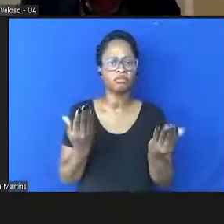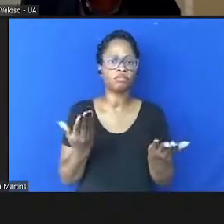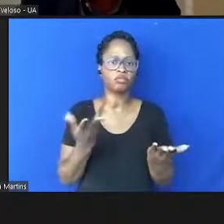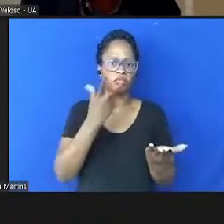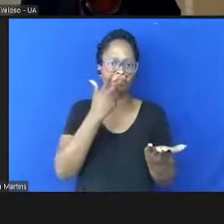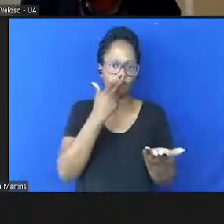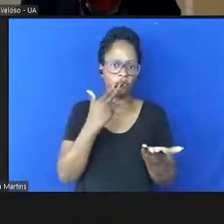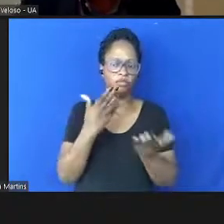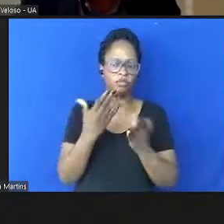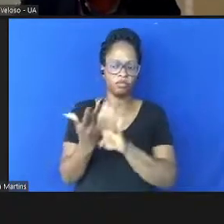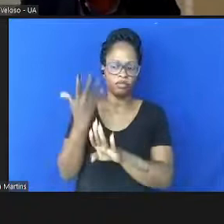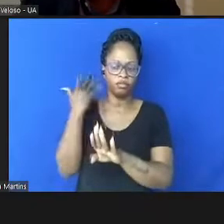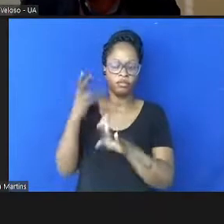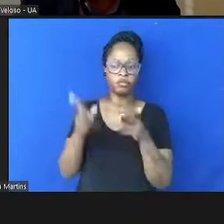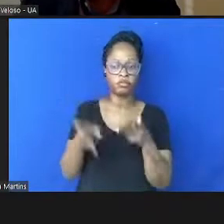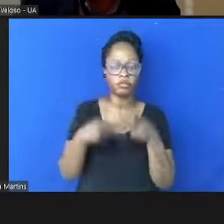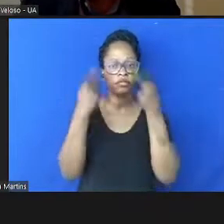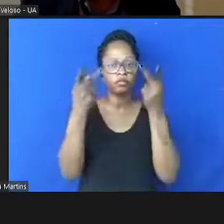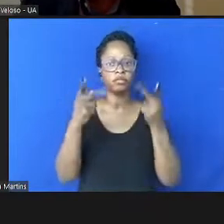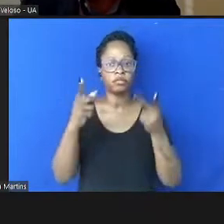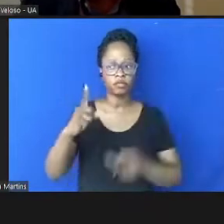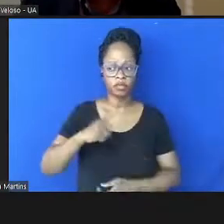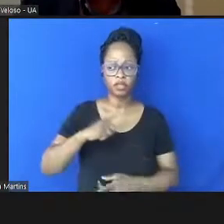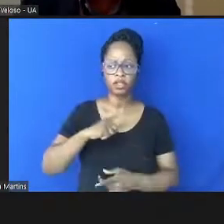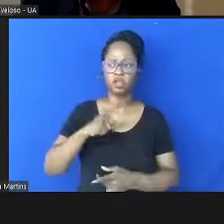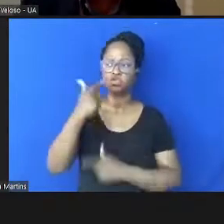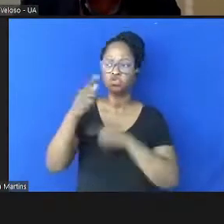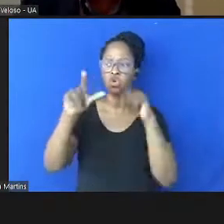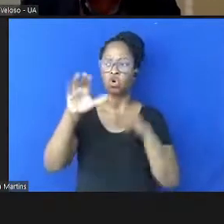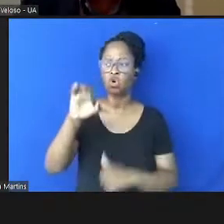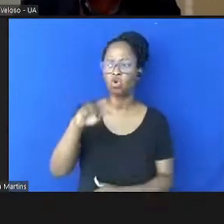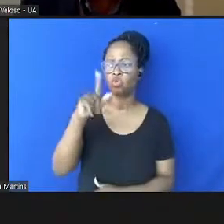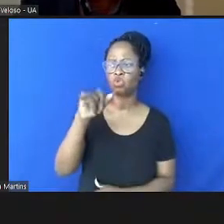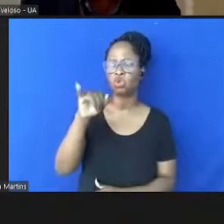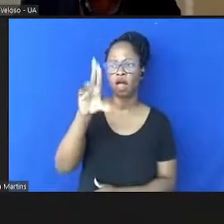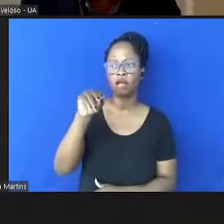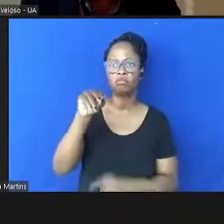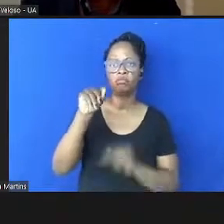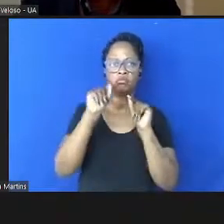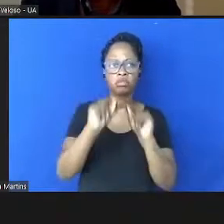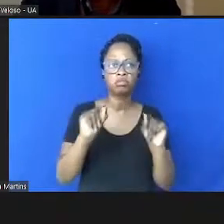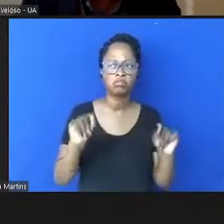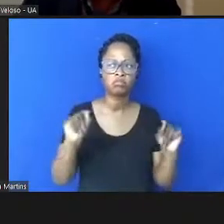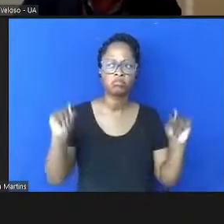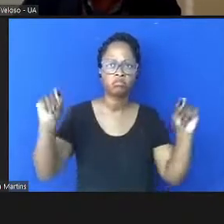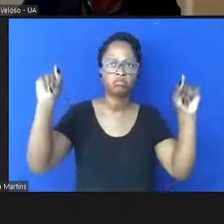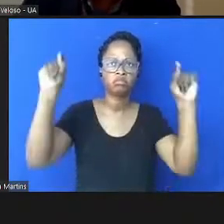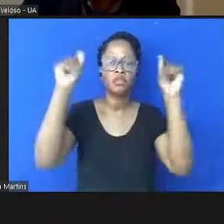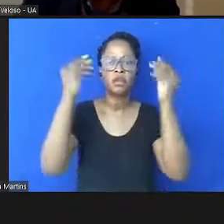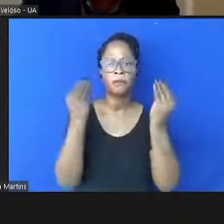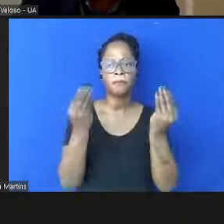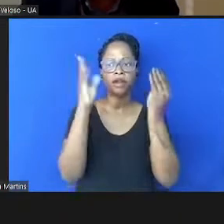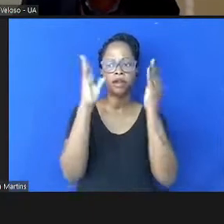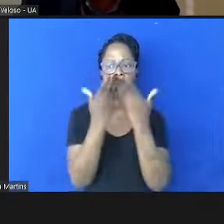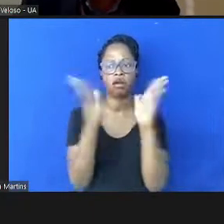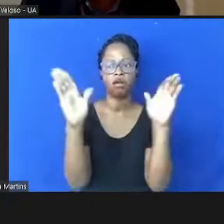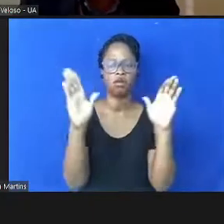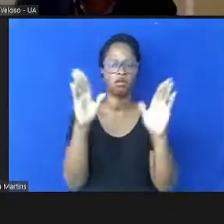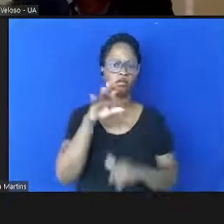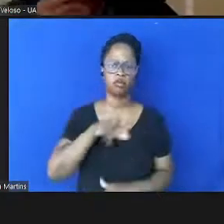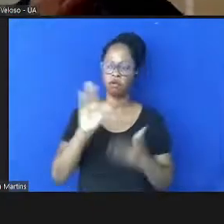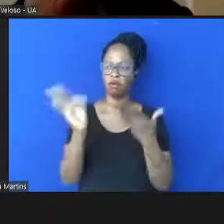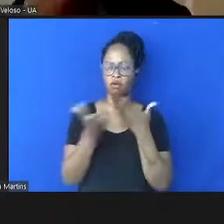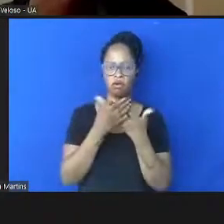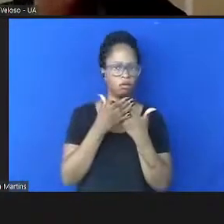dizer que os postos consulares, os postos diplomáticos e consulares servem para abrir portas, porque nós não dominamos o